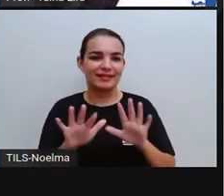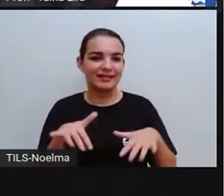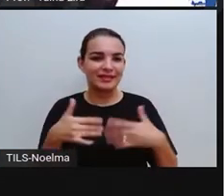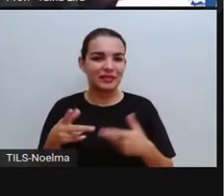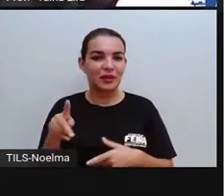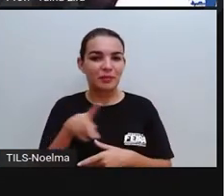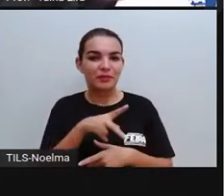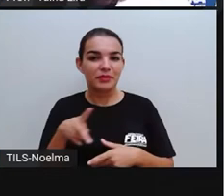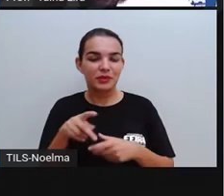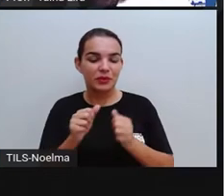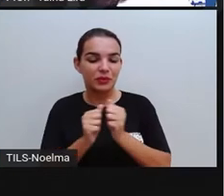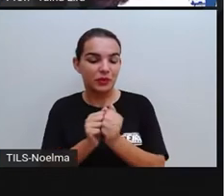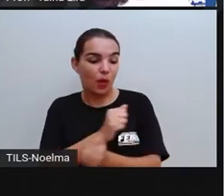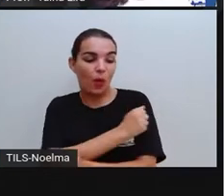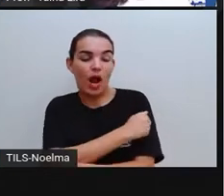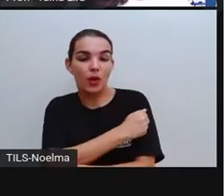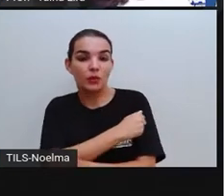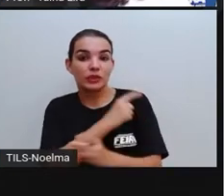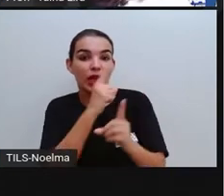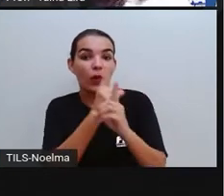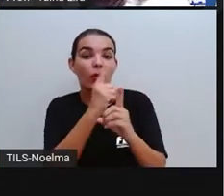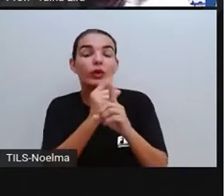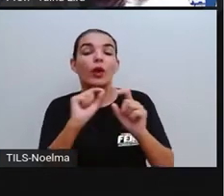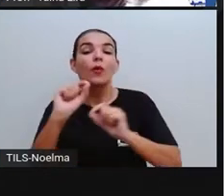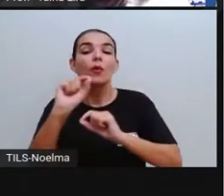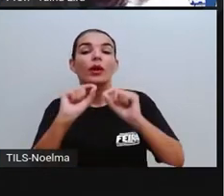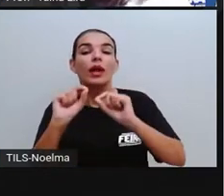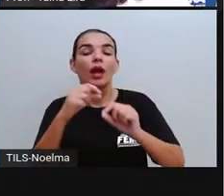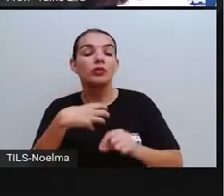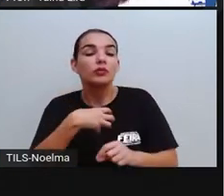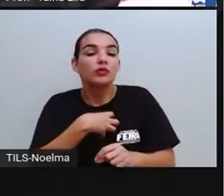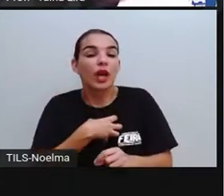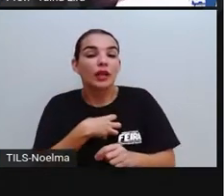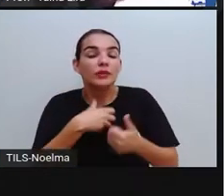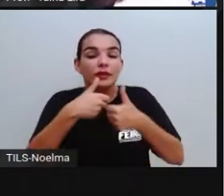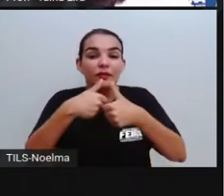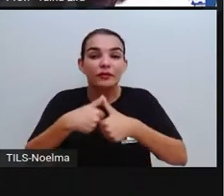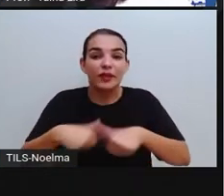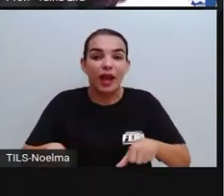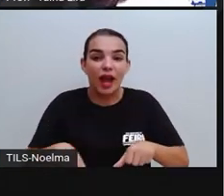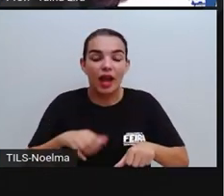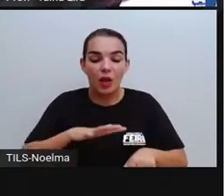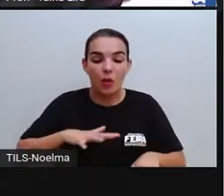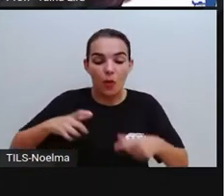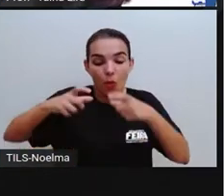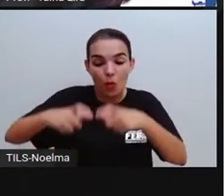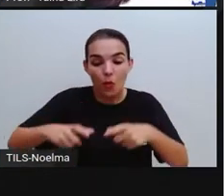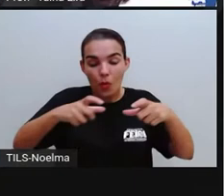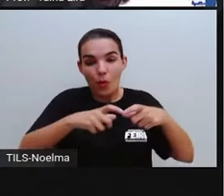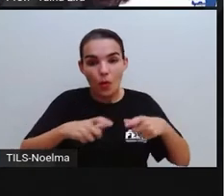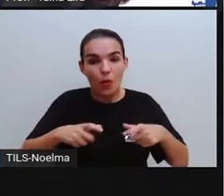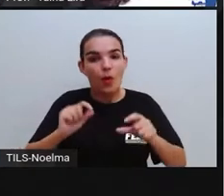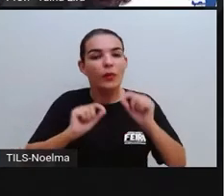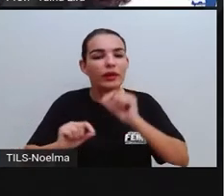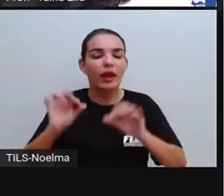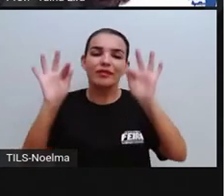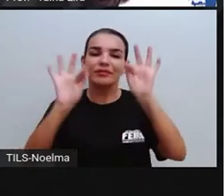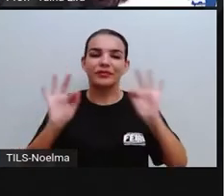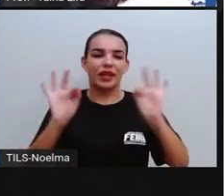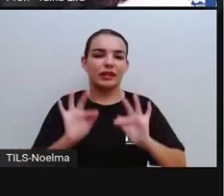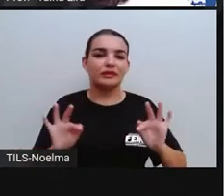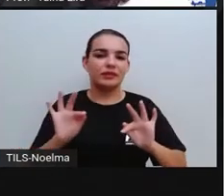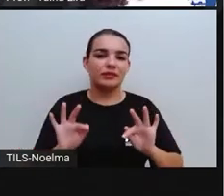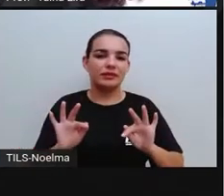E os alunos, eles encontraram uma maneira de estar nesse ambiente harmoniosamente,